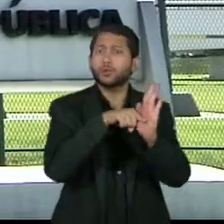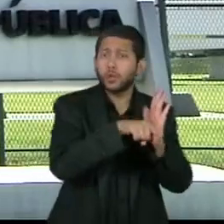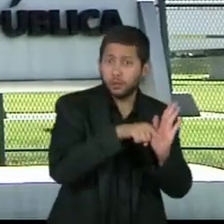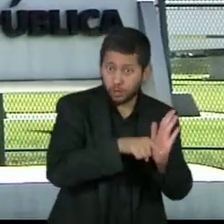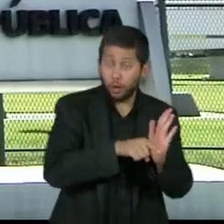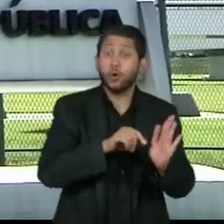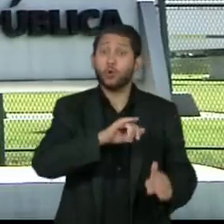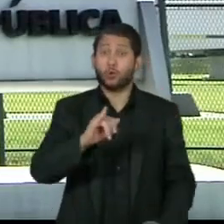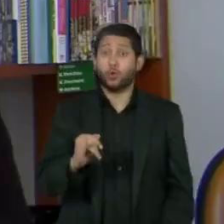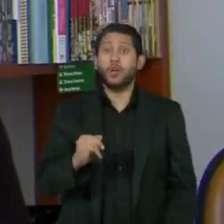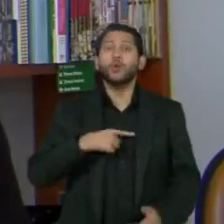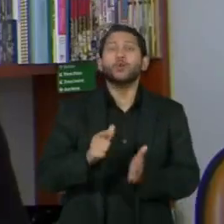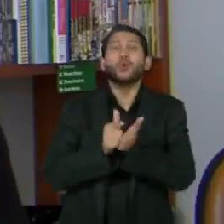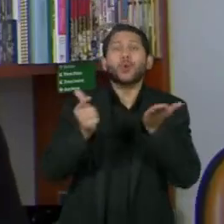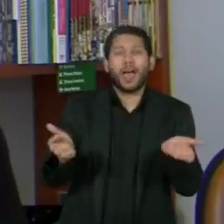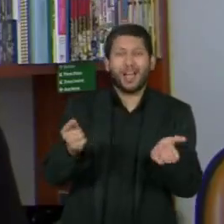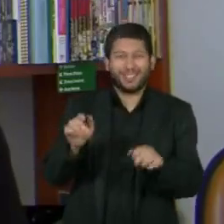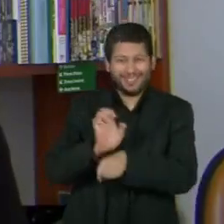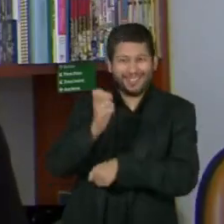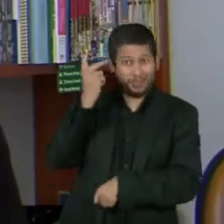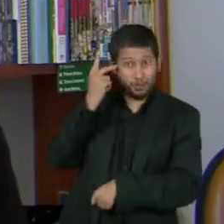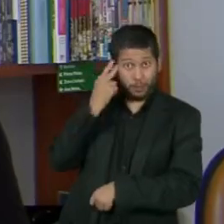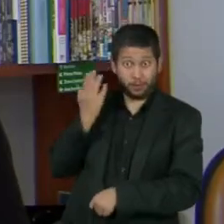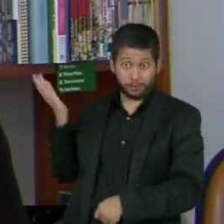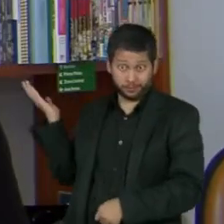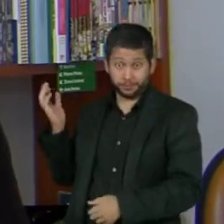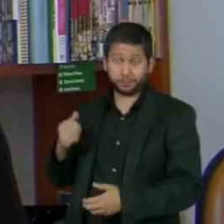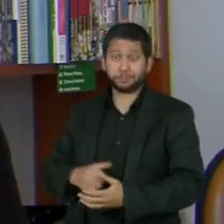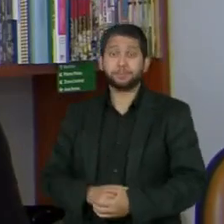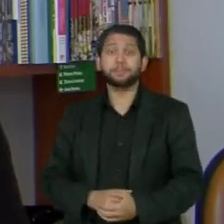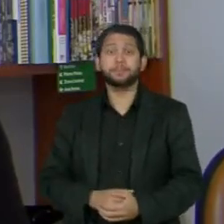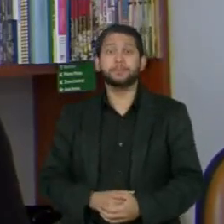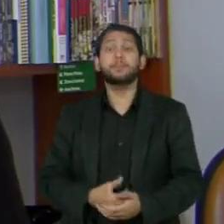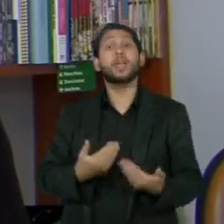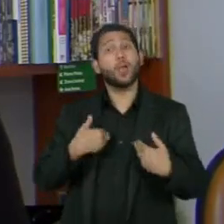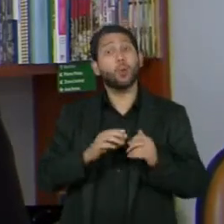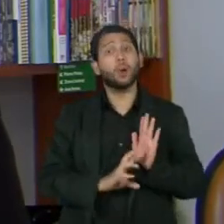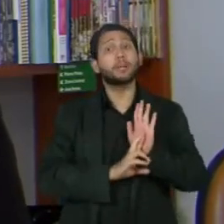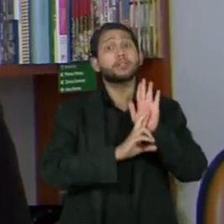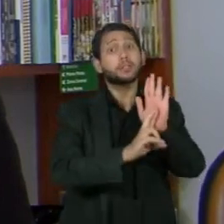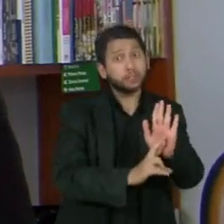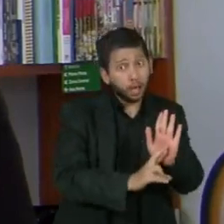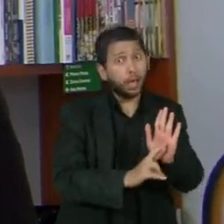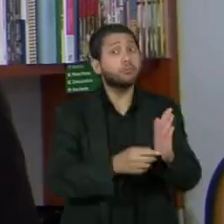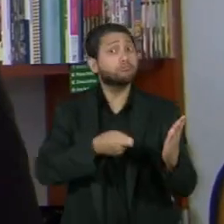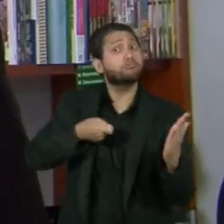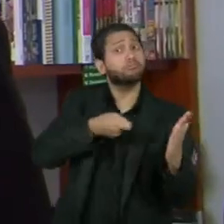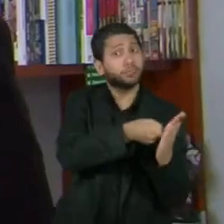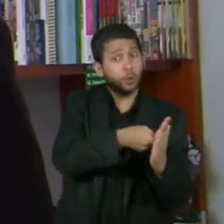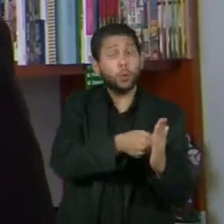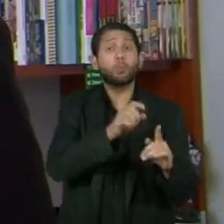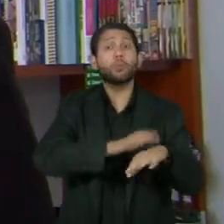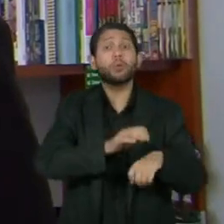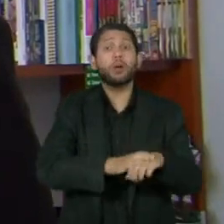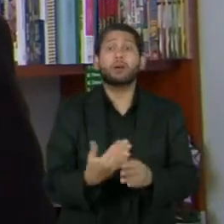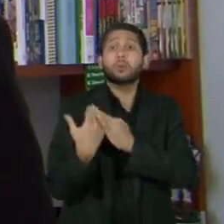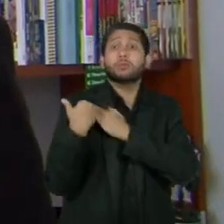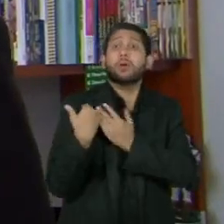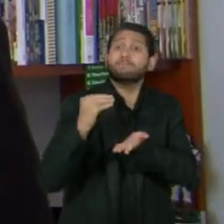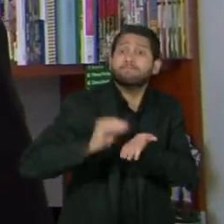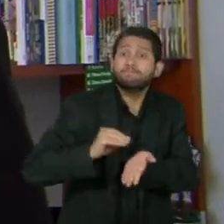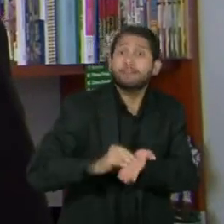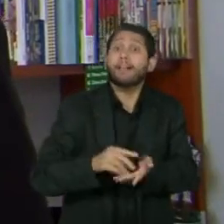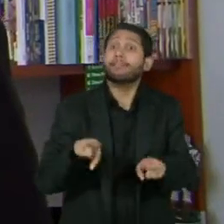pelo jornal Estado de São Paulo. Eu representei o ministro da Educação na Procuradoria-Geral da República por crime de responsabilidade e também por improbidade administrativa,